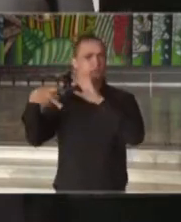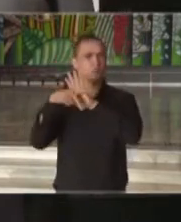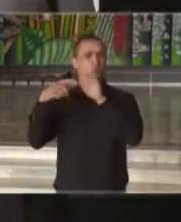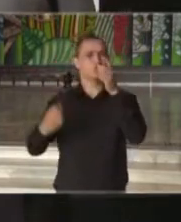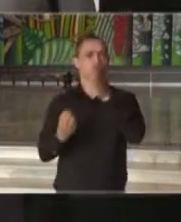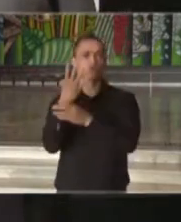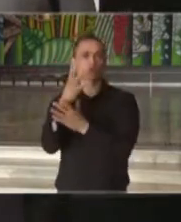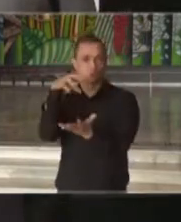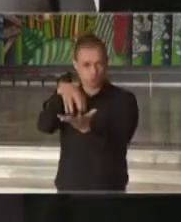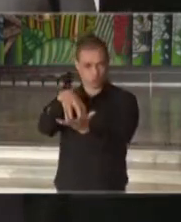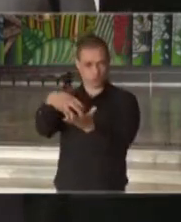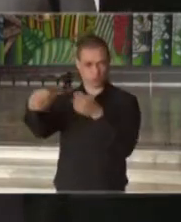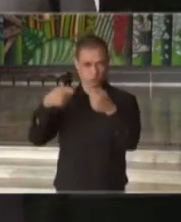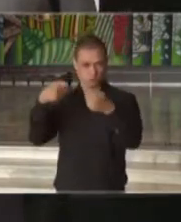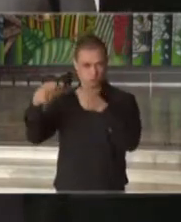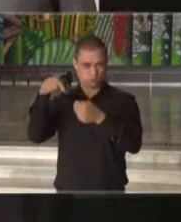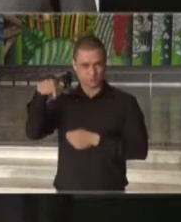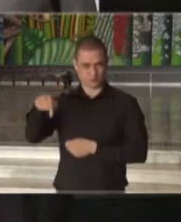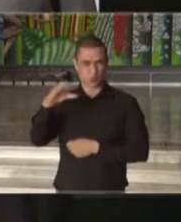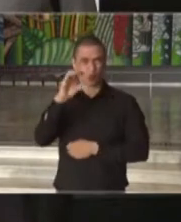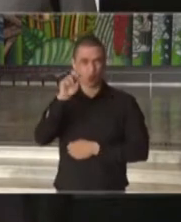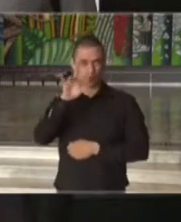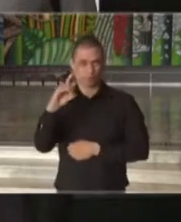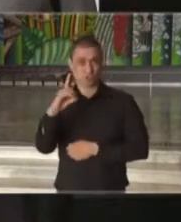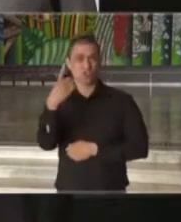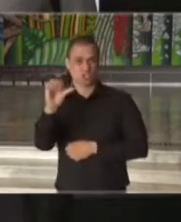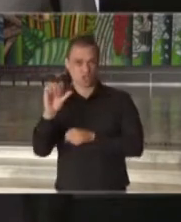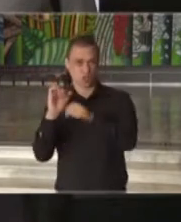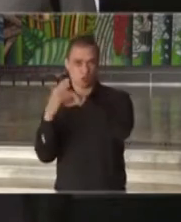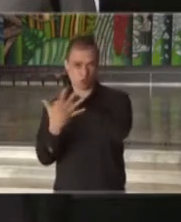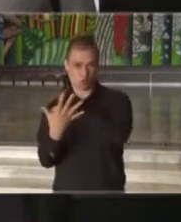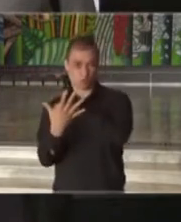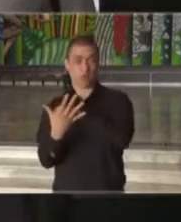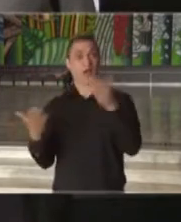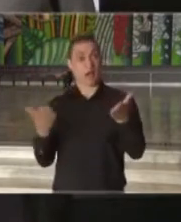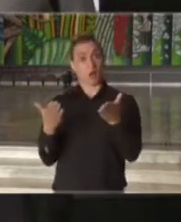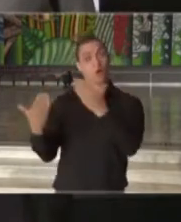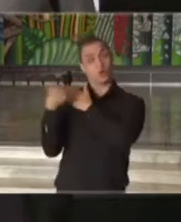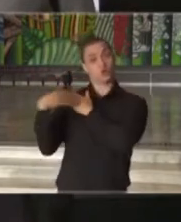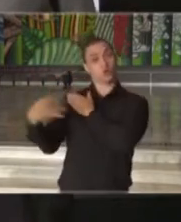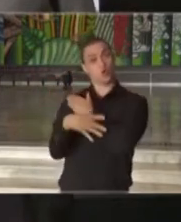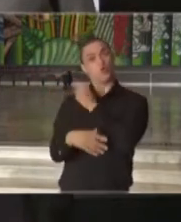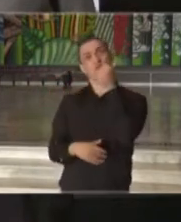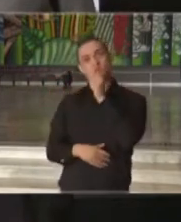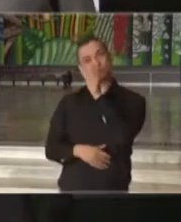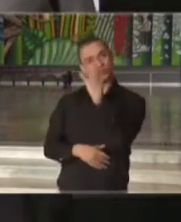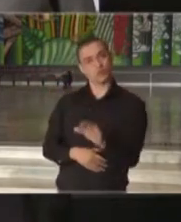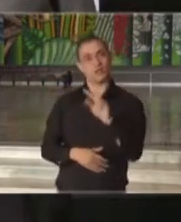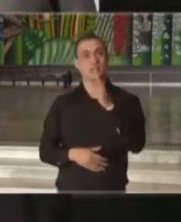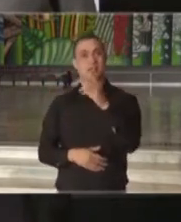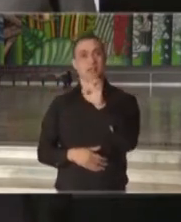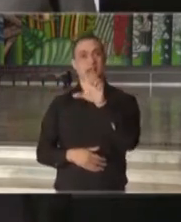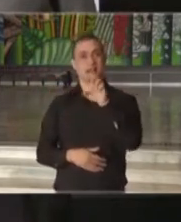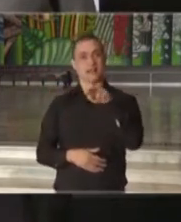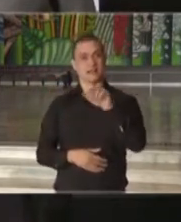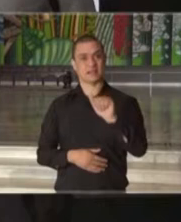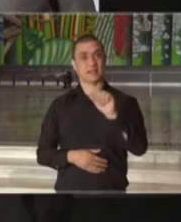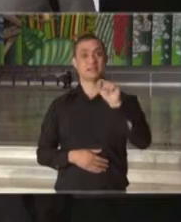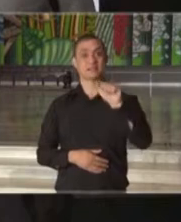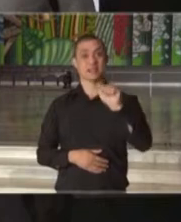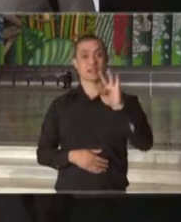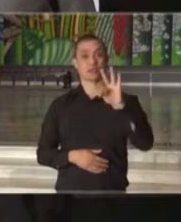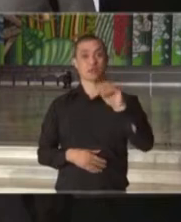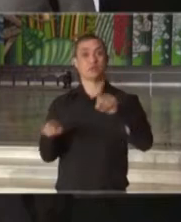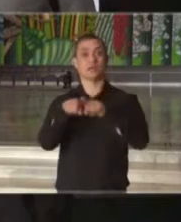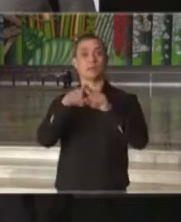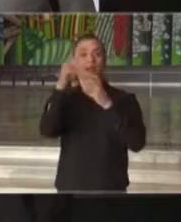centro de contingência do Covid-19, agora sobre a direção da doutora Helena Sato e também as informações que são